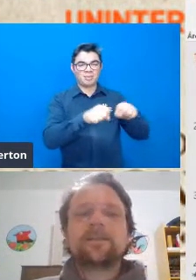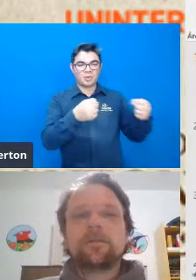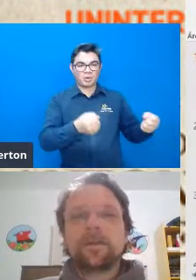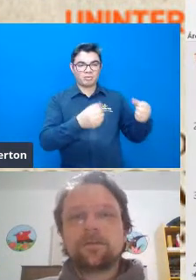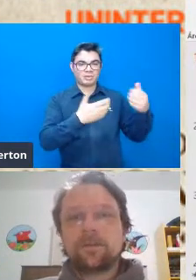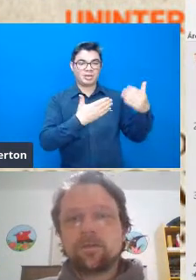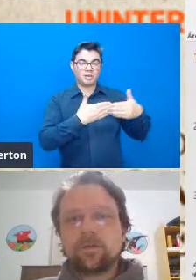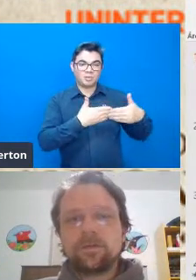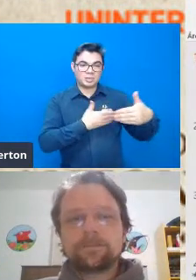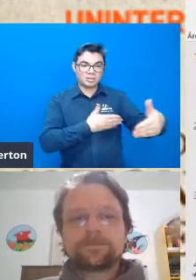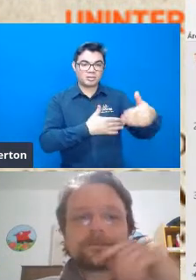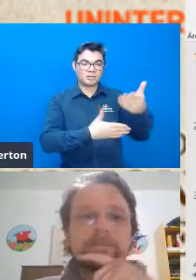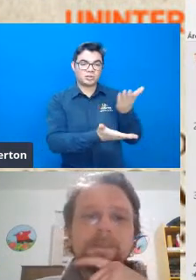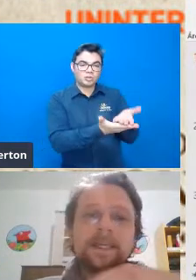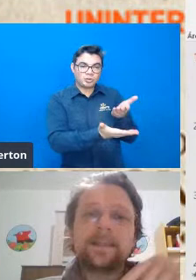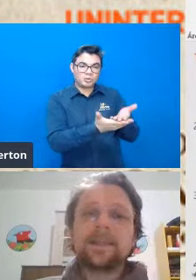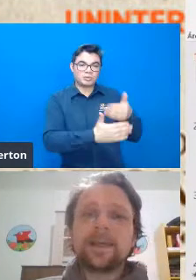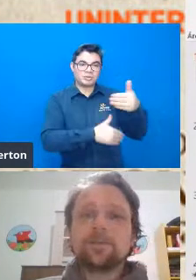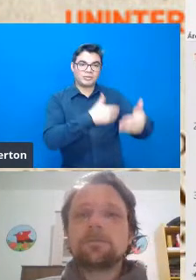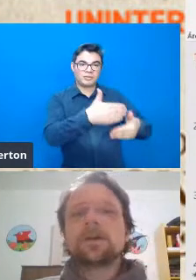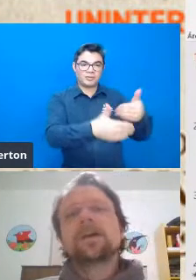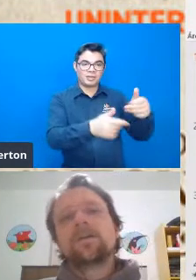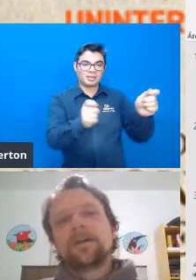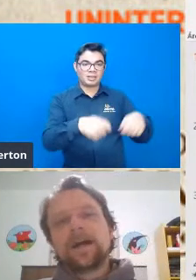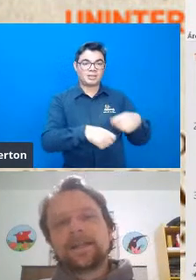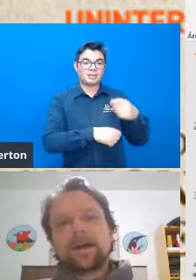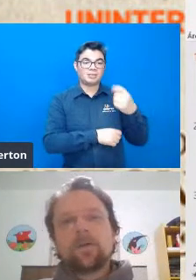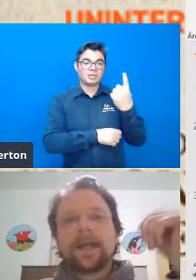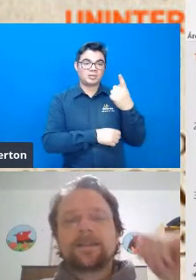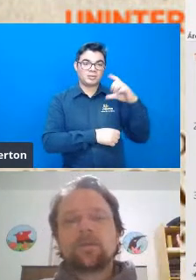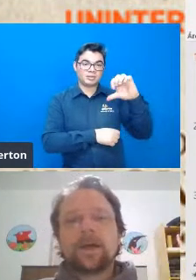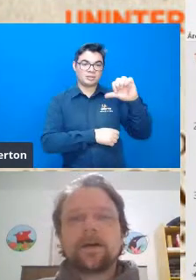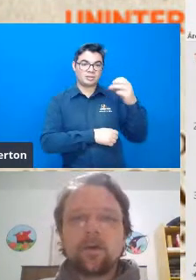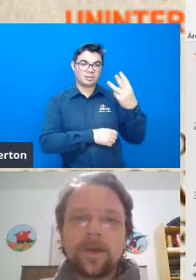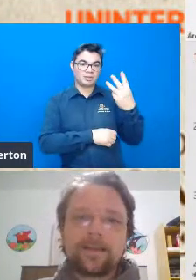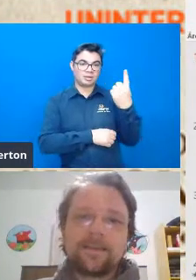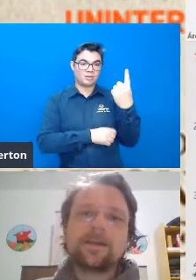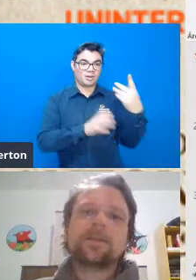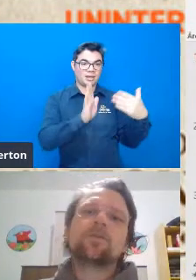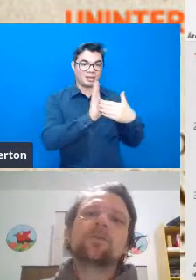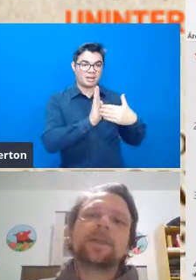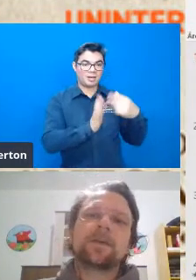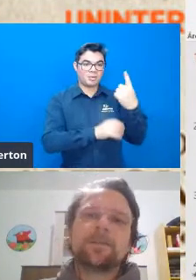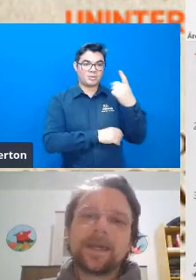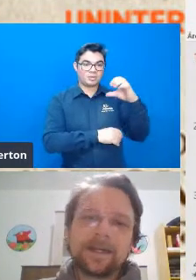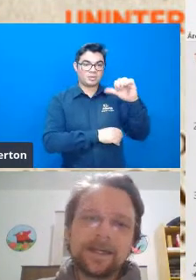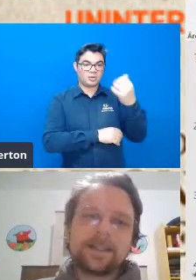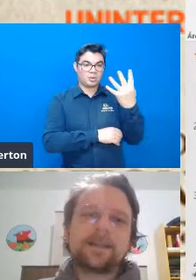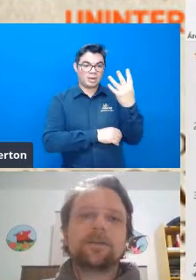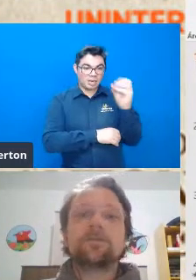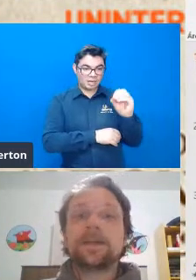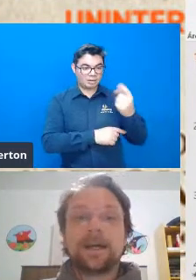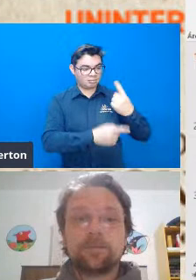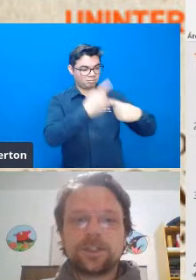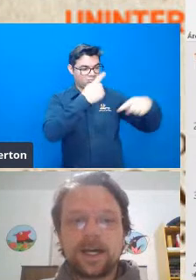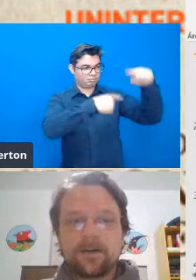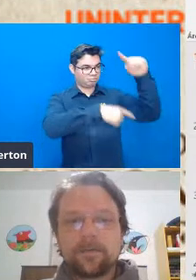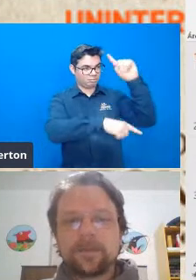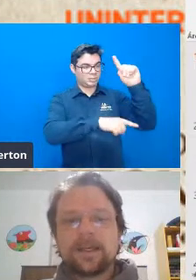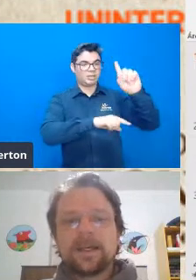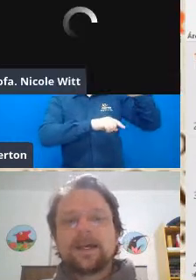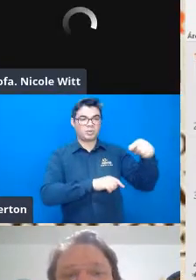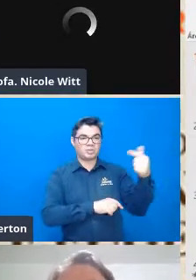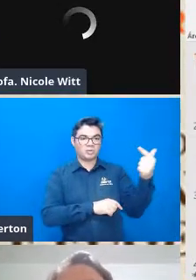começando a desenvolver seus estudos. em 1931 até 1940 ocorreu a recuperação da economia norte-americana, Segunda Guerra